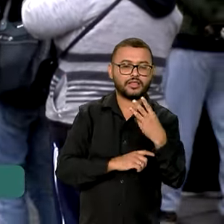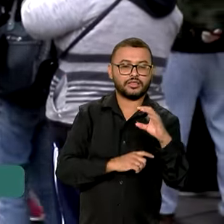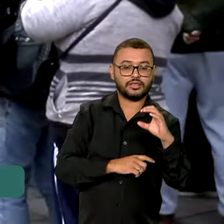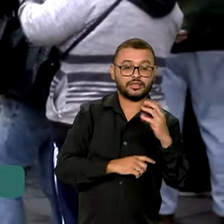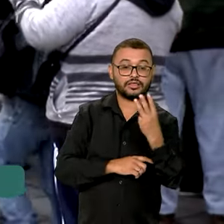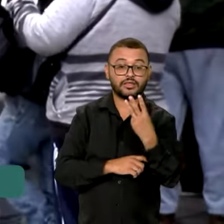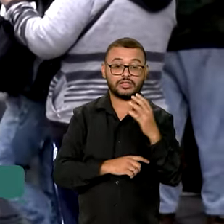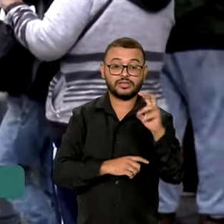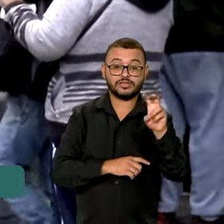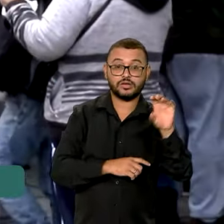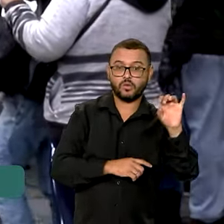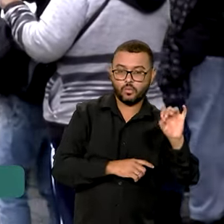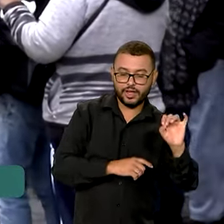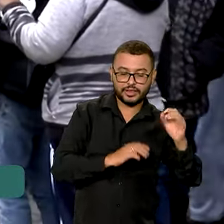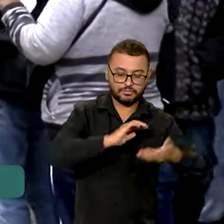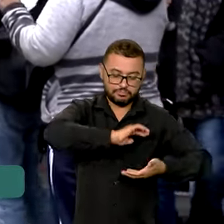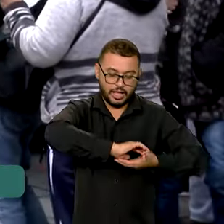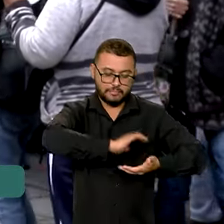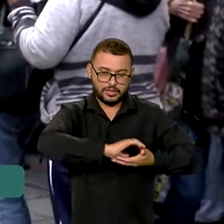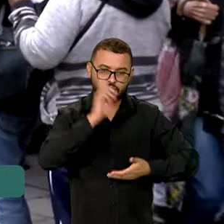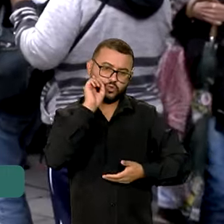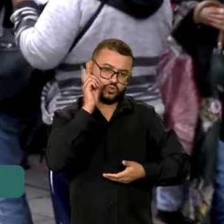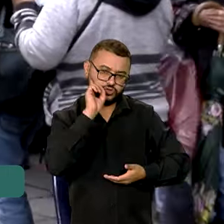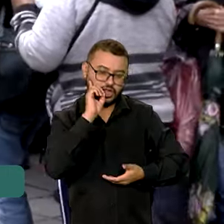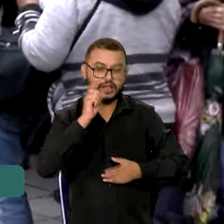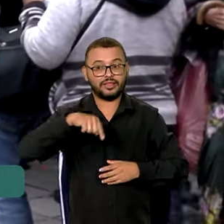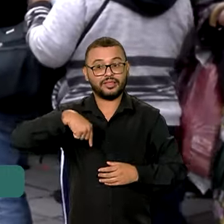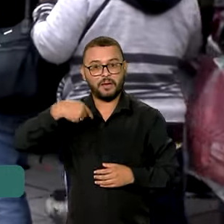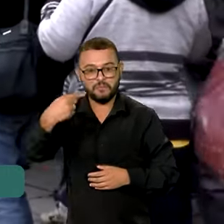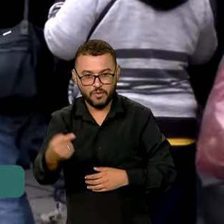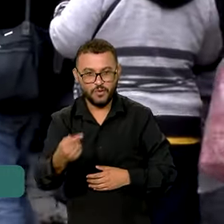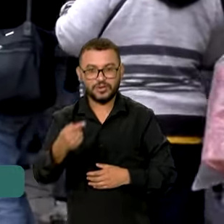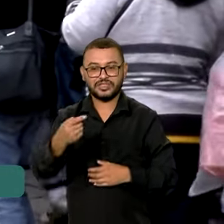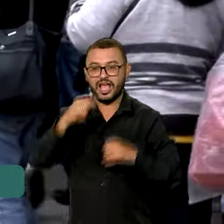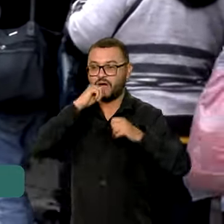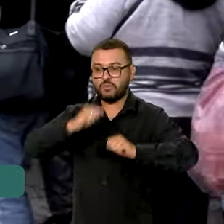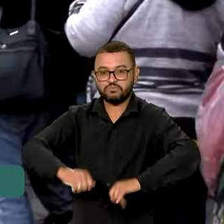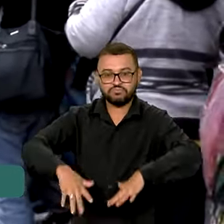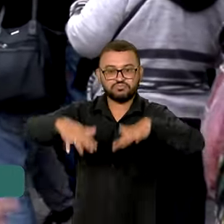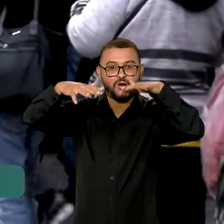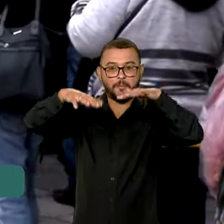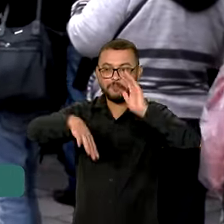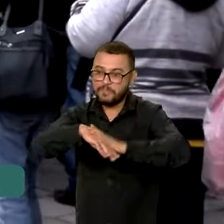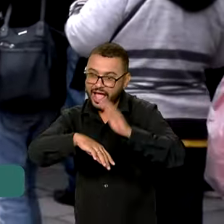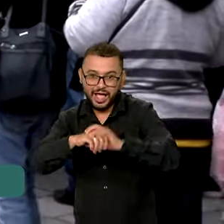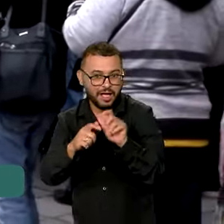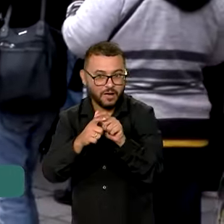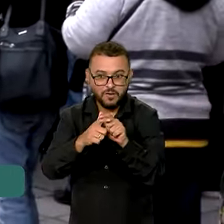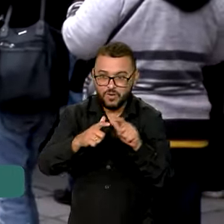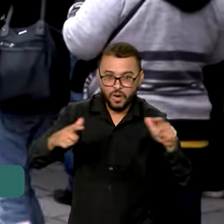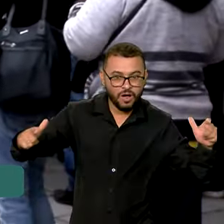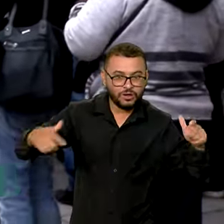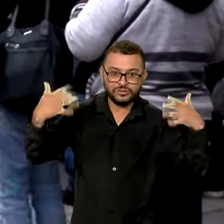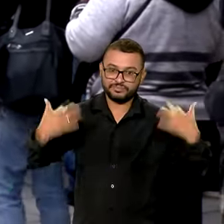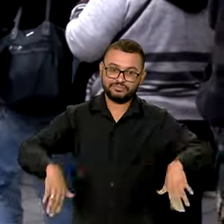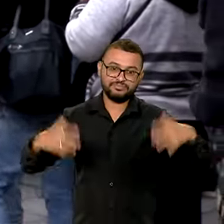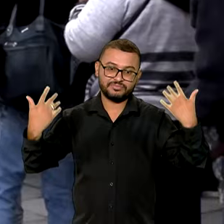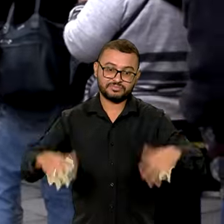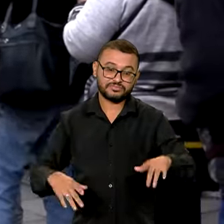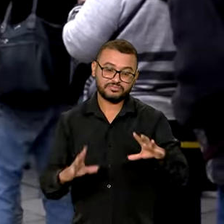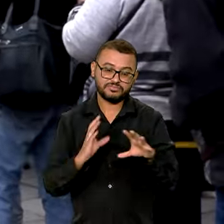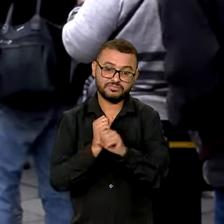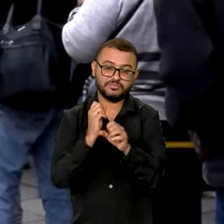marmitas por dia. Após as enchentes, o serviço multiplicou. Hoje, são distribuídas mais de